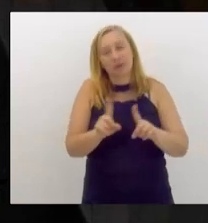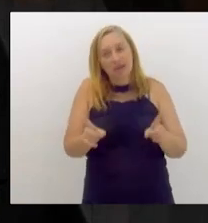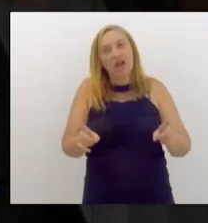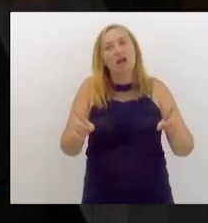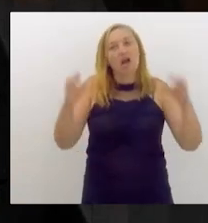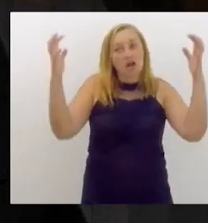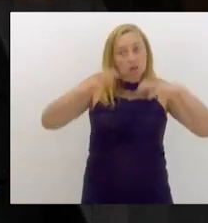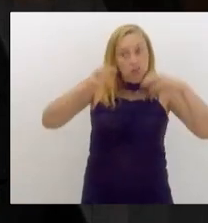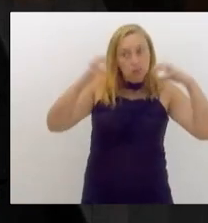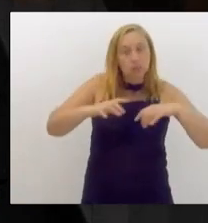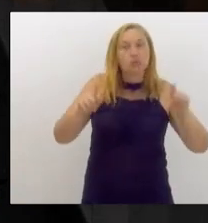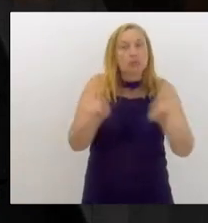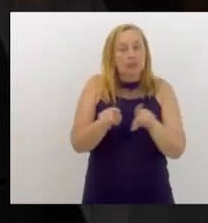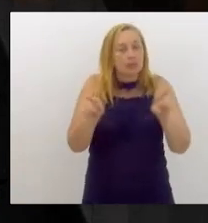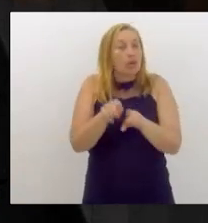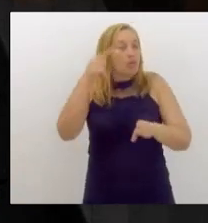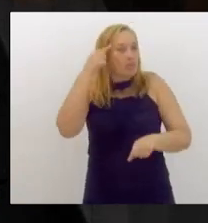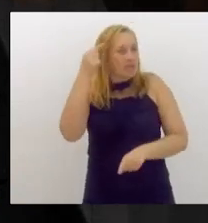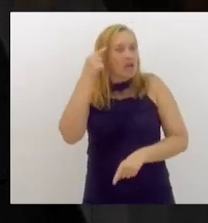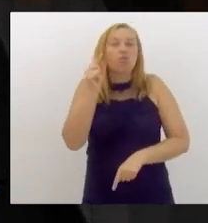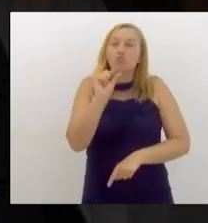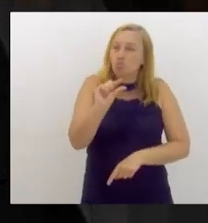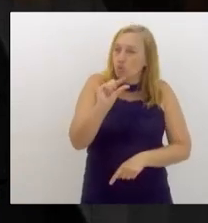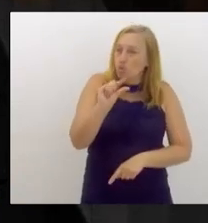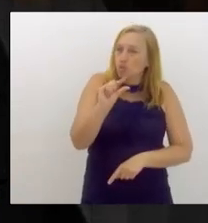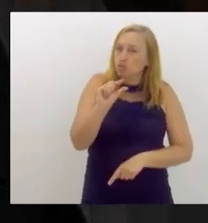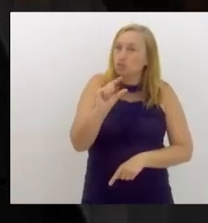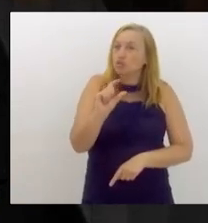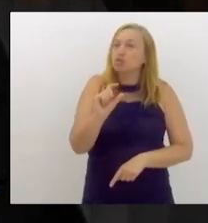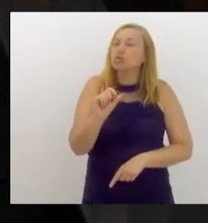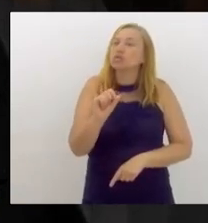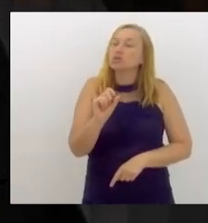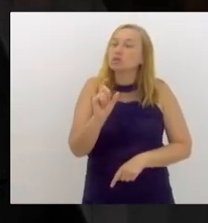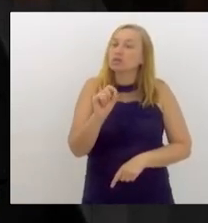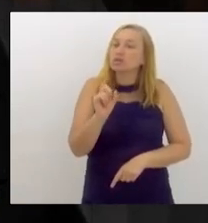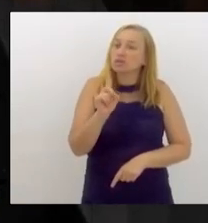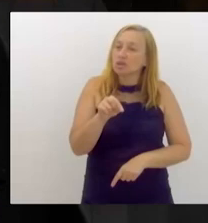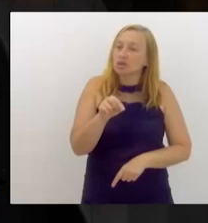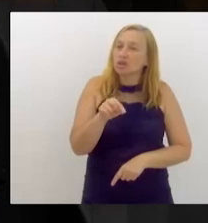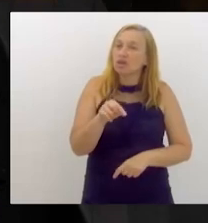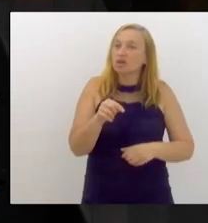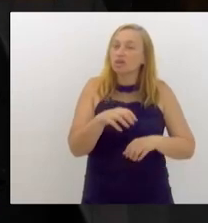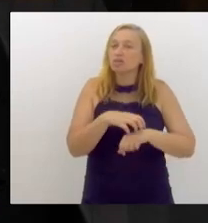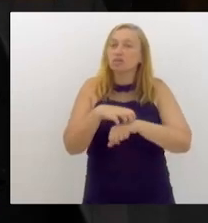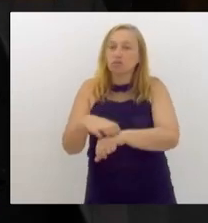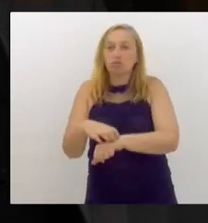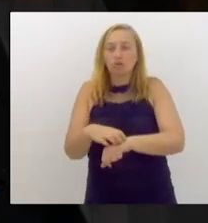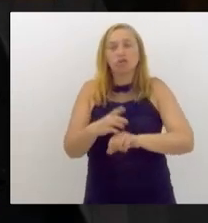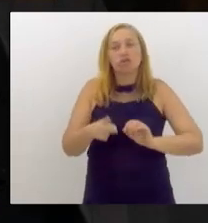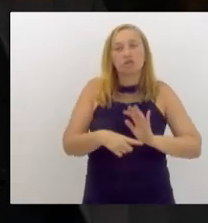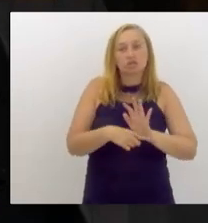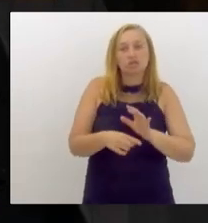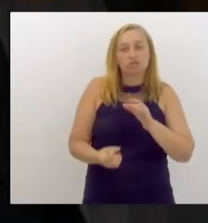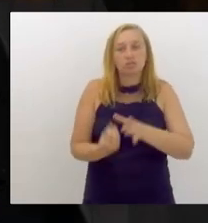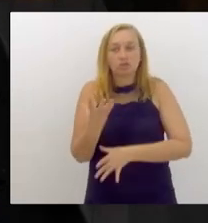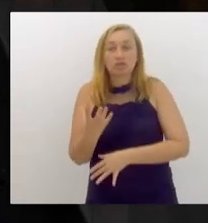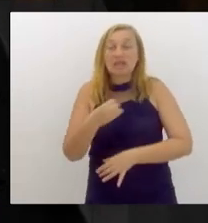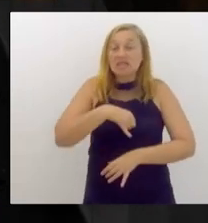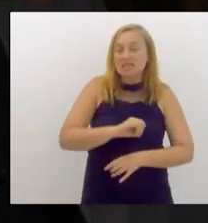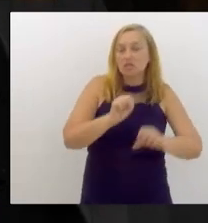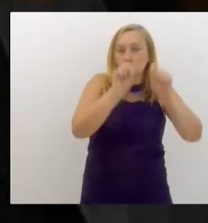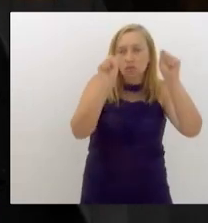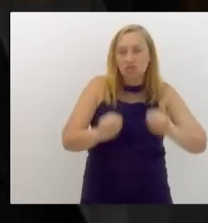é para refletir um pouco que é o transporte que viabiliza a produção. Se o sistema de